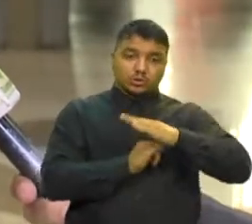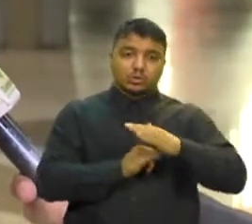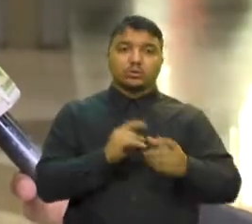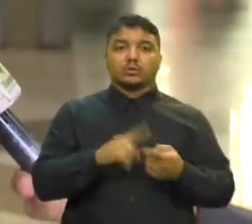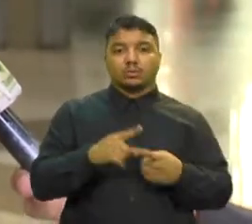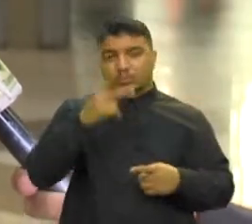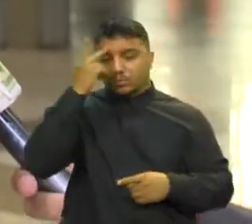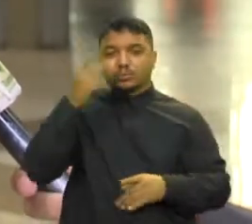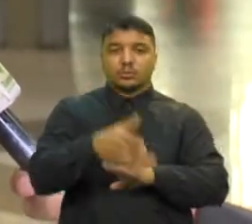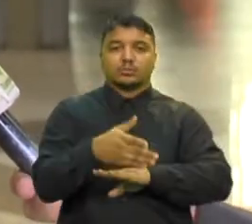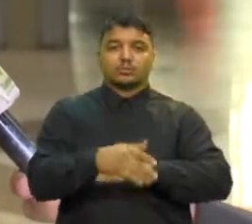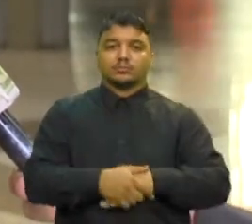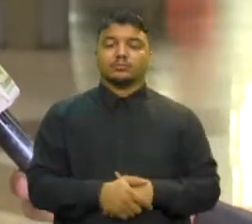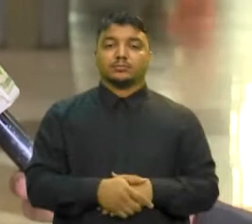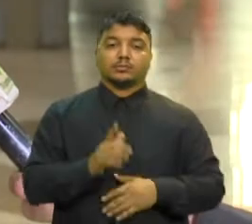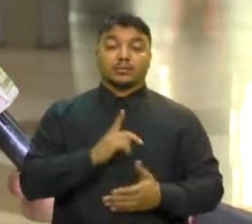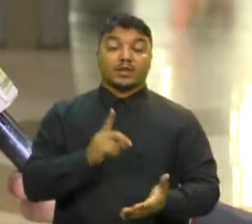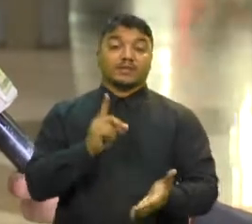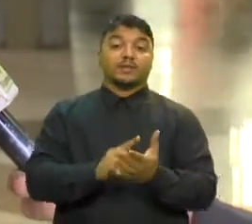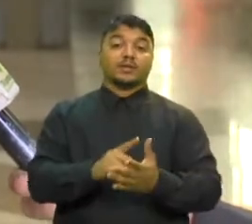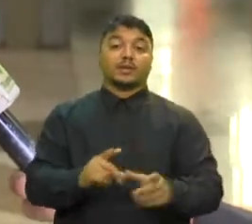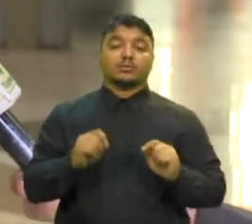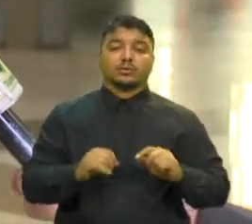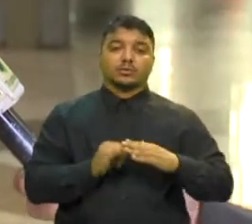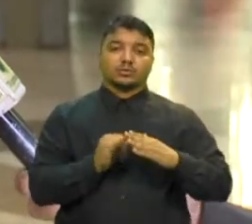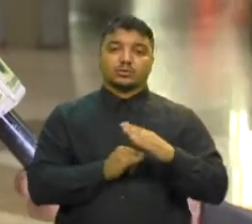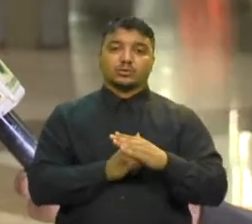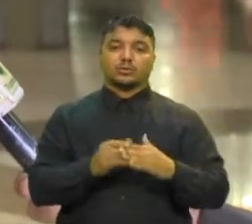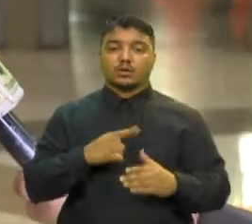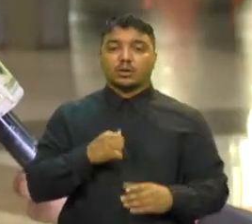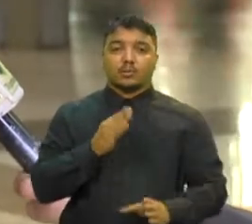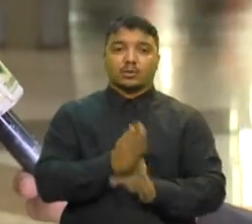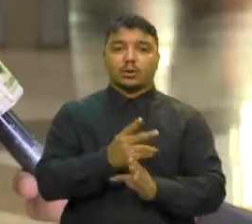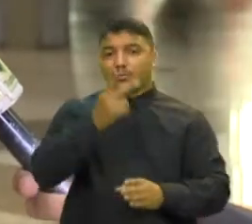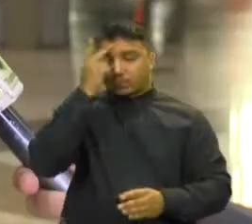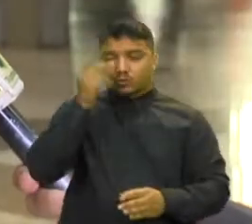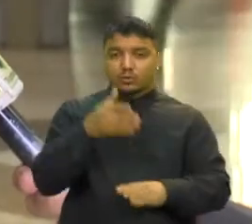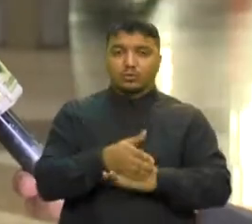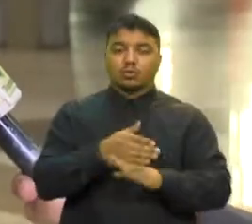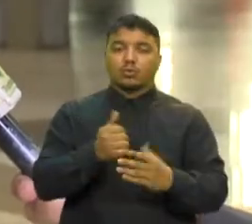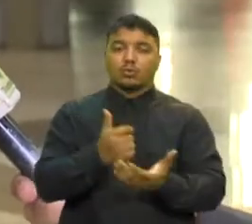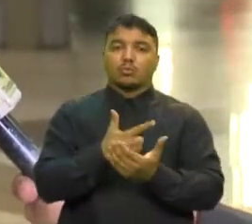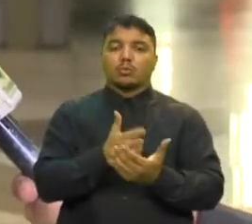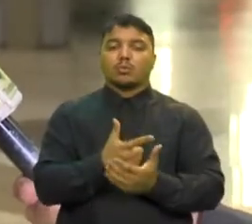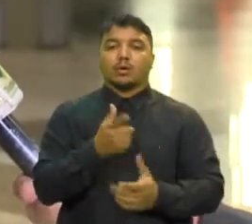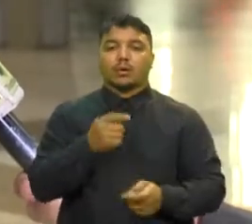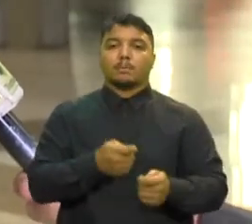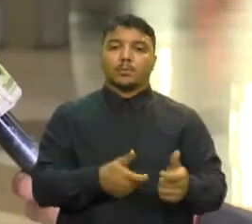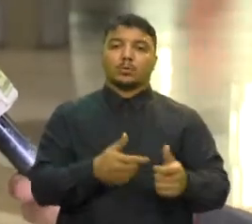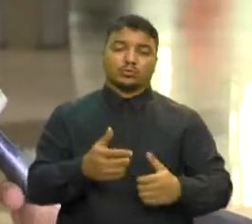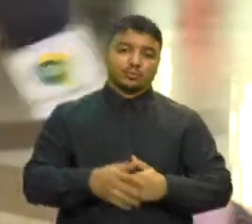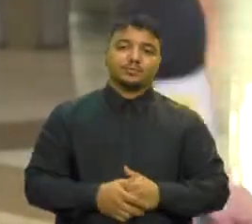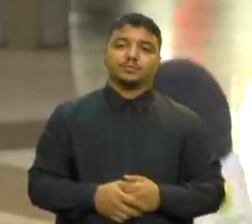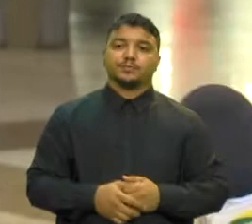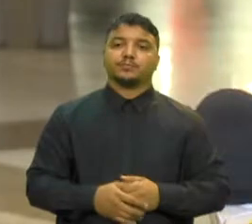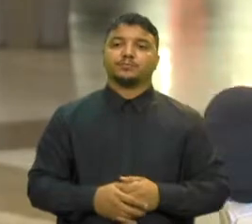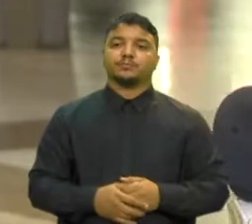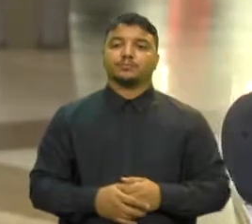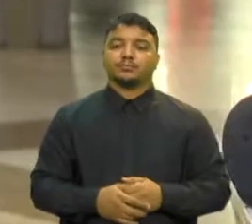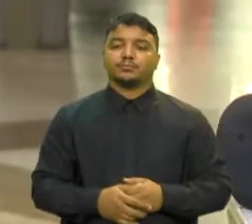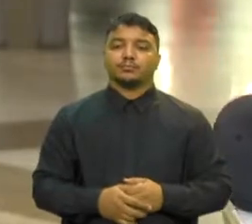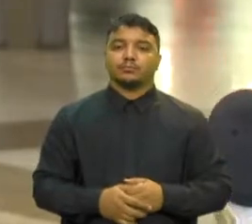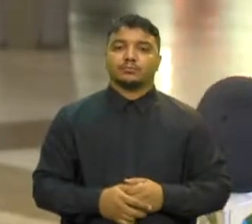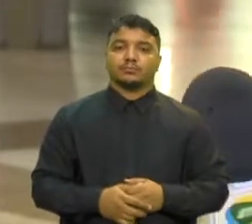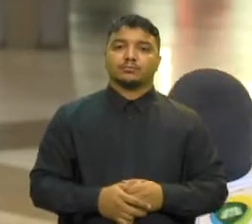participante Na verdade, a instituição, ela ganha através do participante Ela pontua através do participante Vamos ser